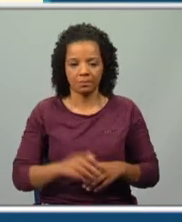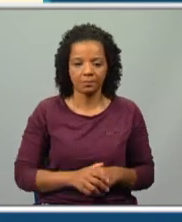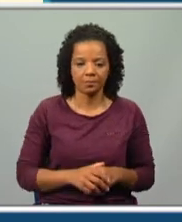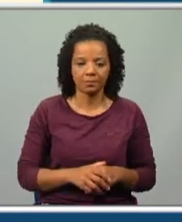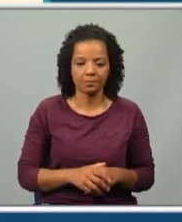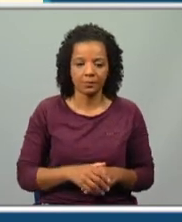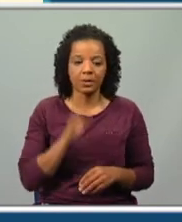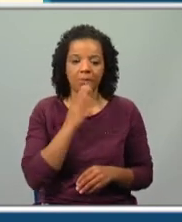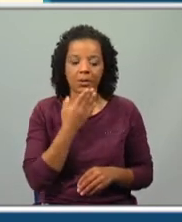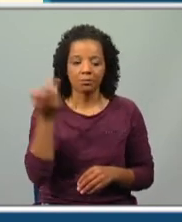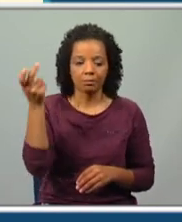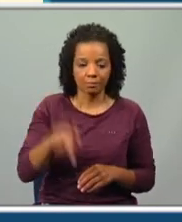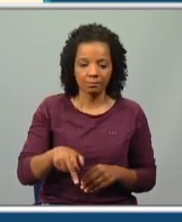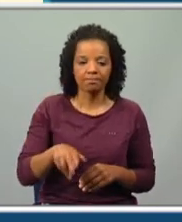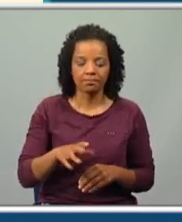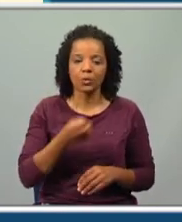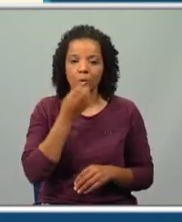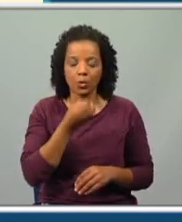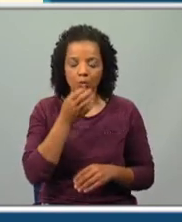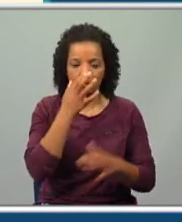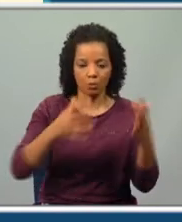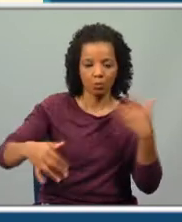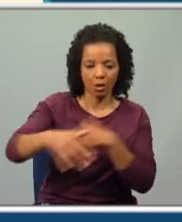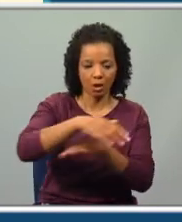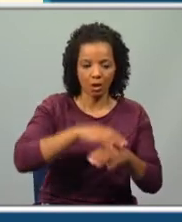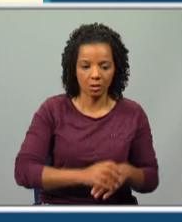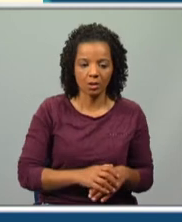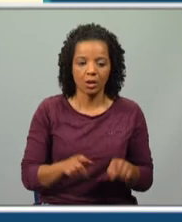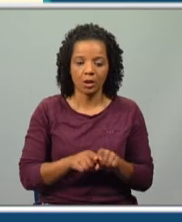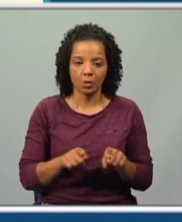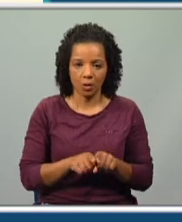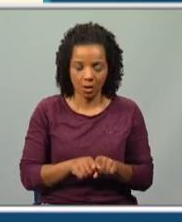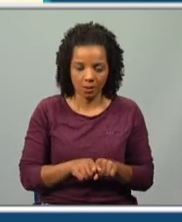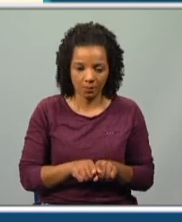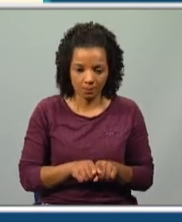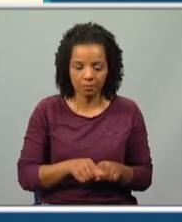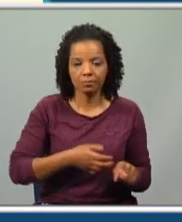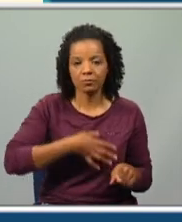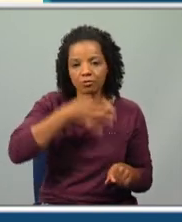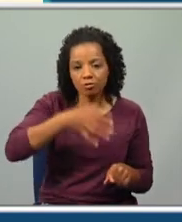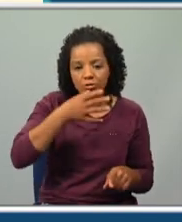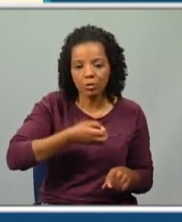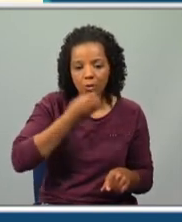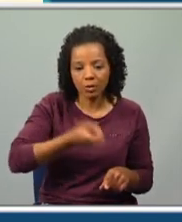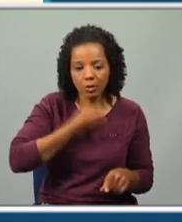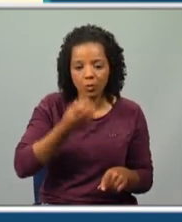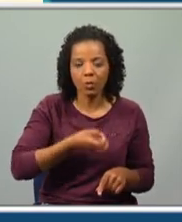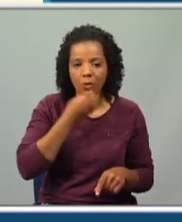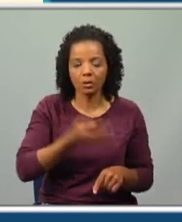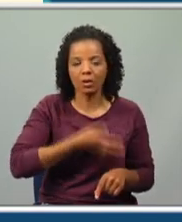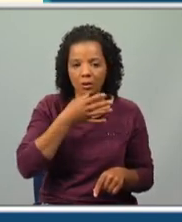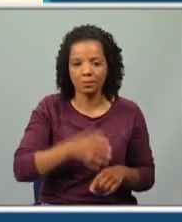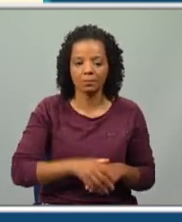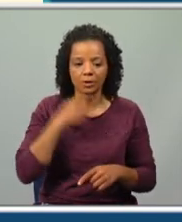Conforme a sua origem, distingue-se conto popular de transmissão oral, de geração em geração,